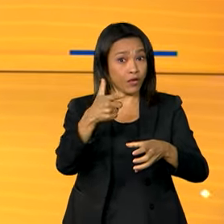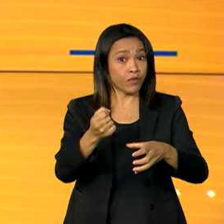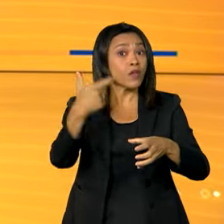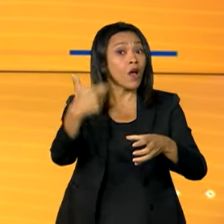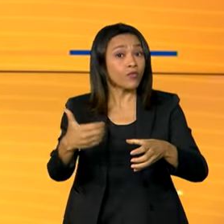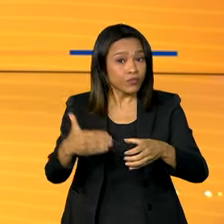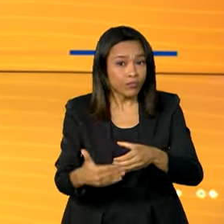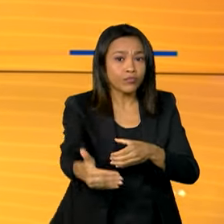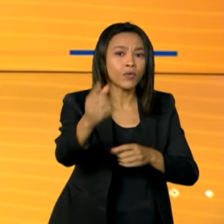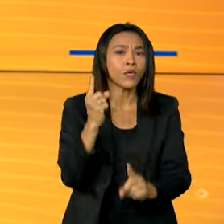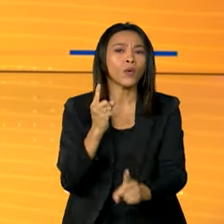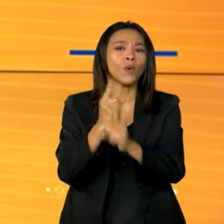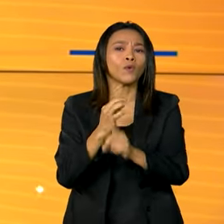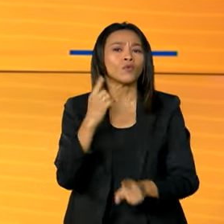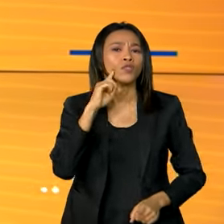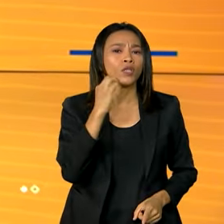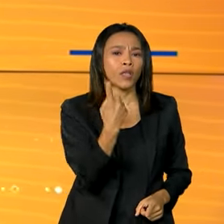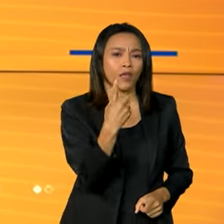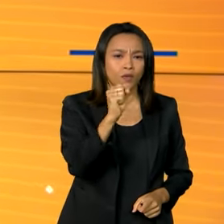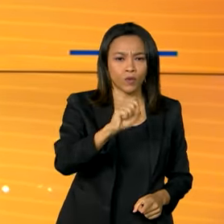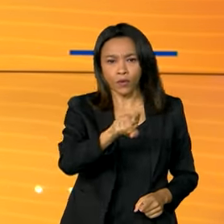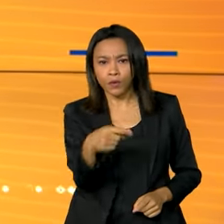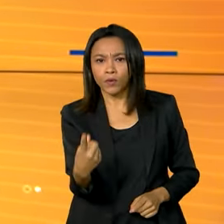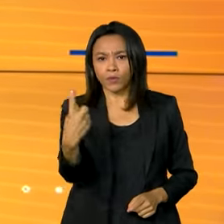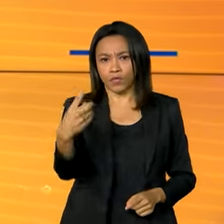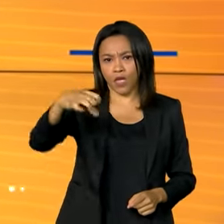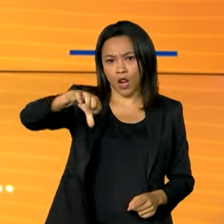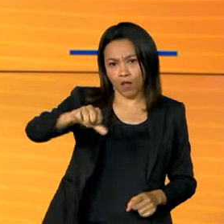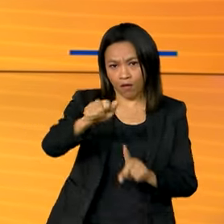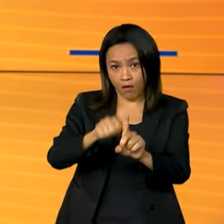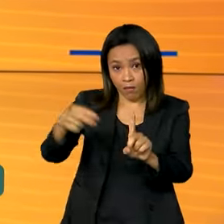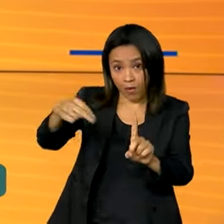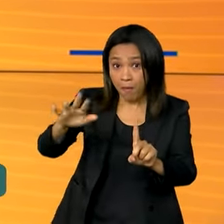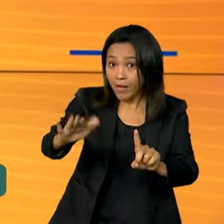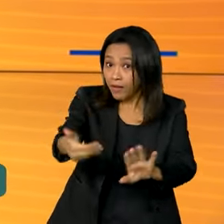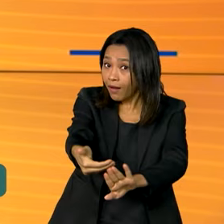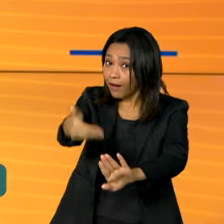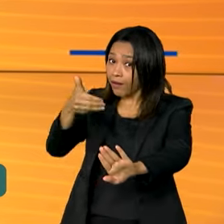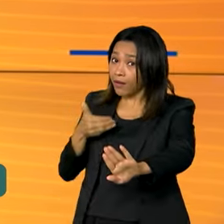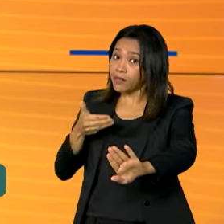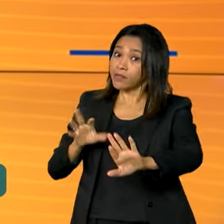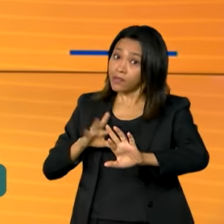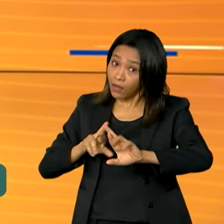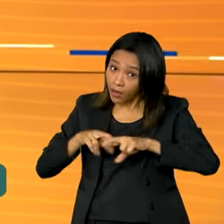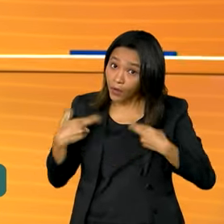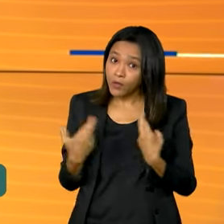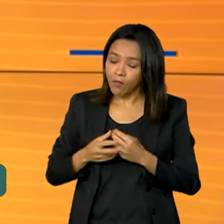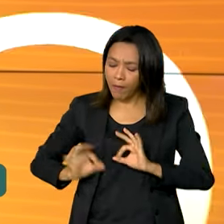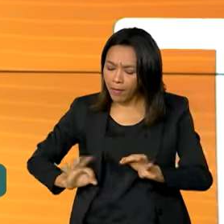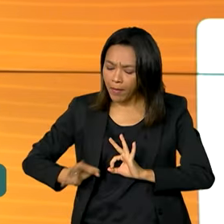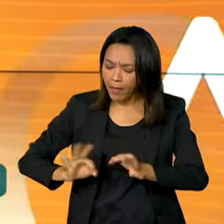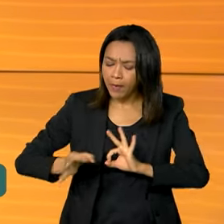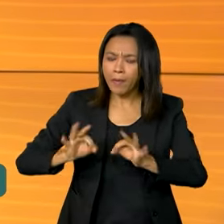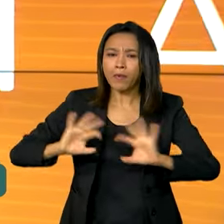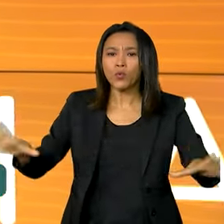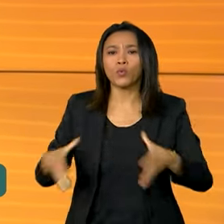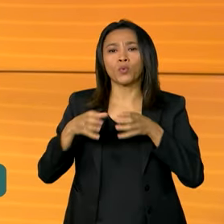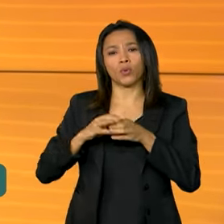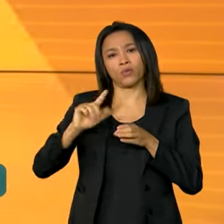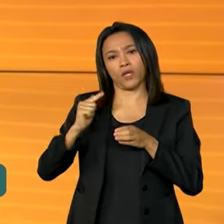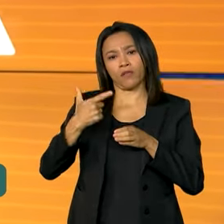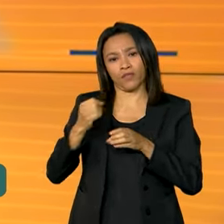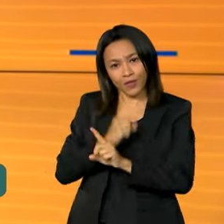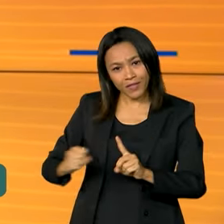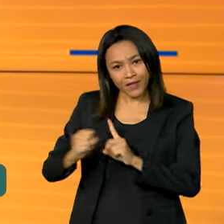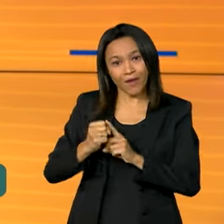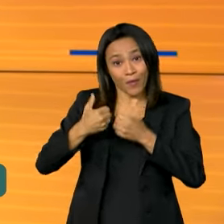Janeiro entre os dias 18 e 19 de novembro. Mas antes da reunião, será realizado o G20 Social, que começa nesta